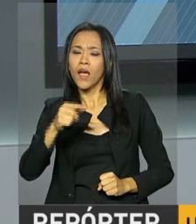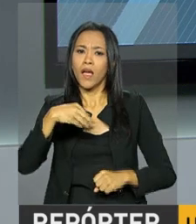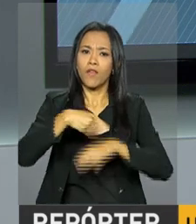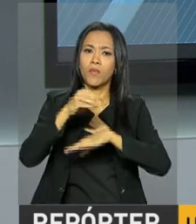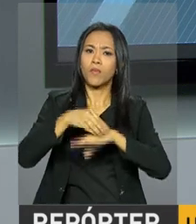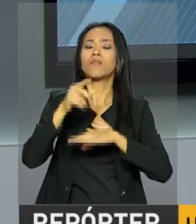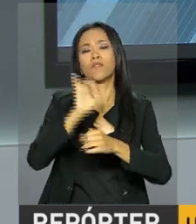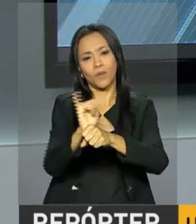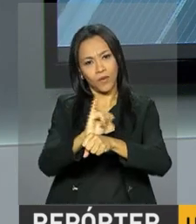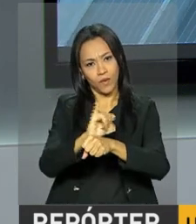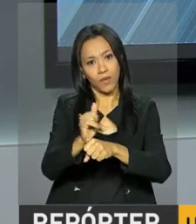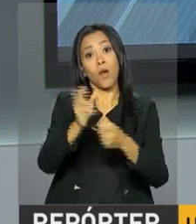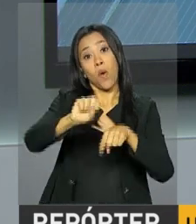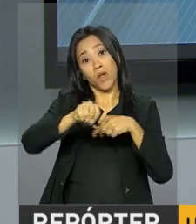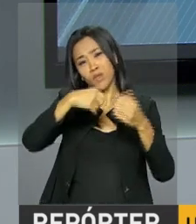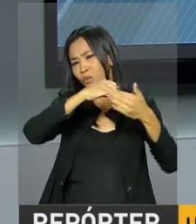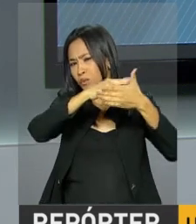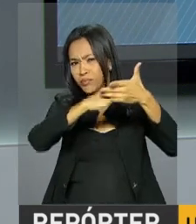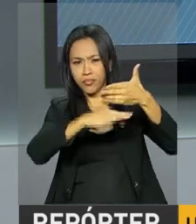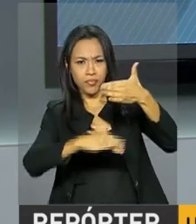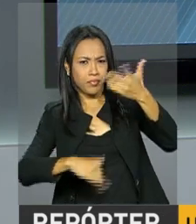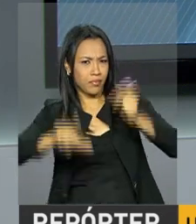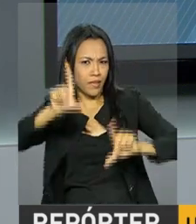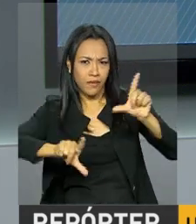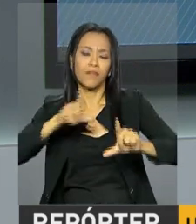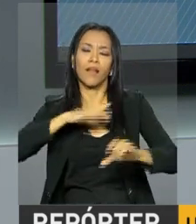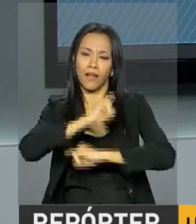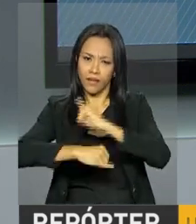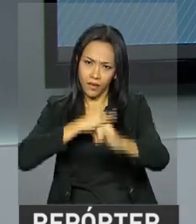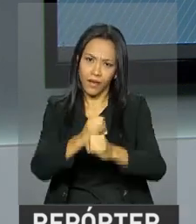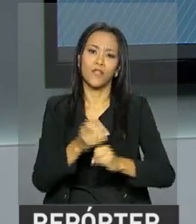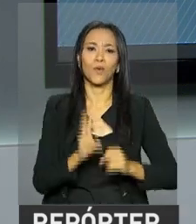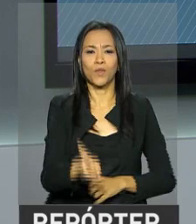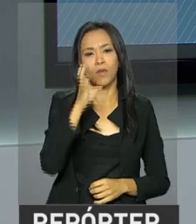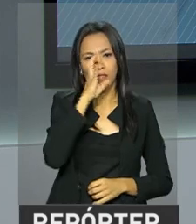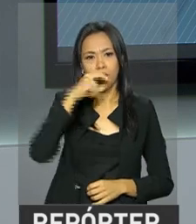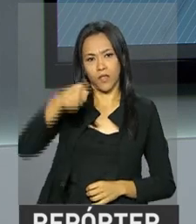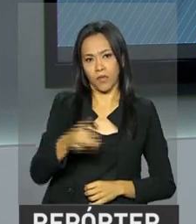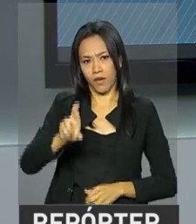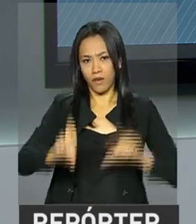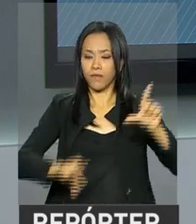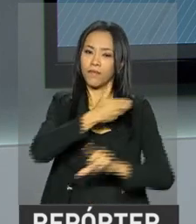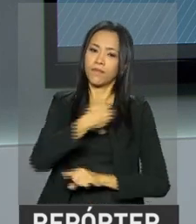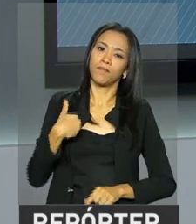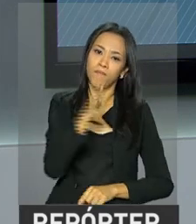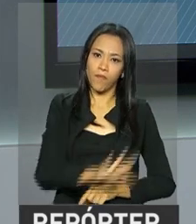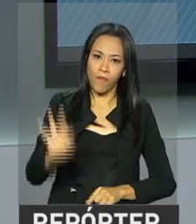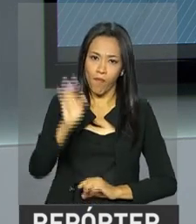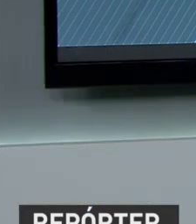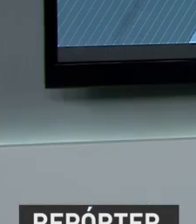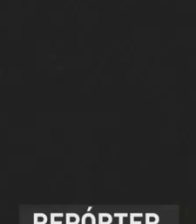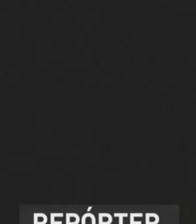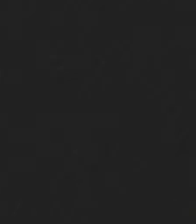no YouTube e toda a programação também está na internet. Continue com a gente aqui na NBR, a TV do Governo Federal.